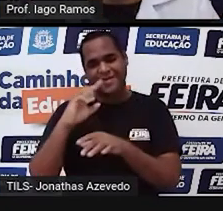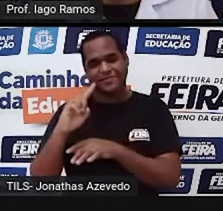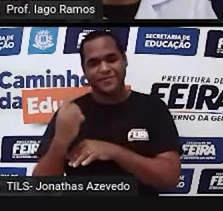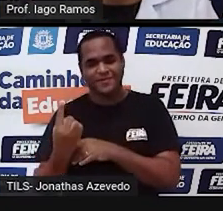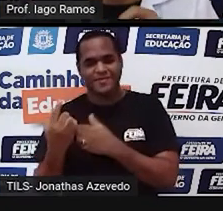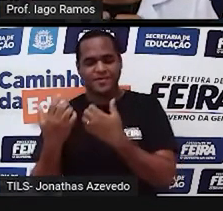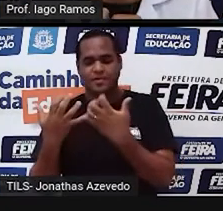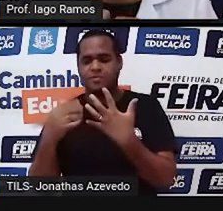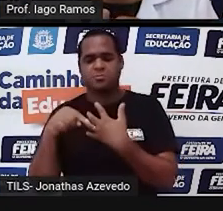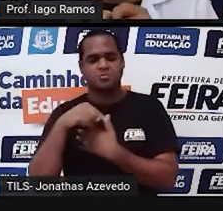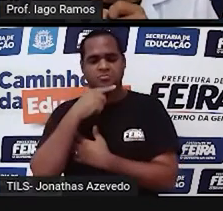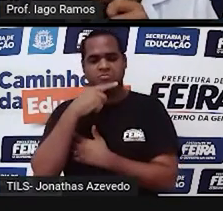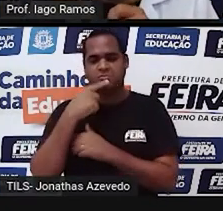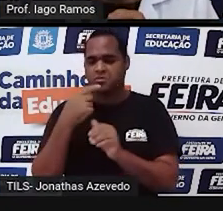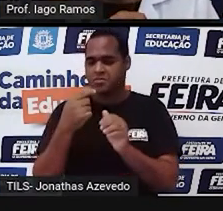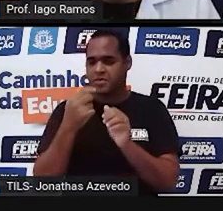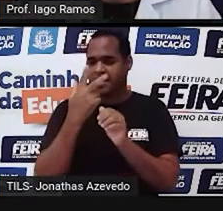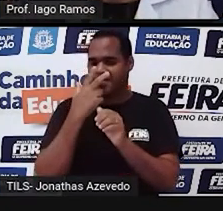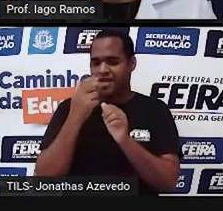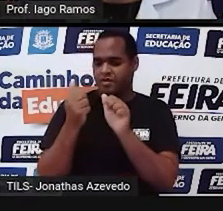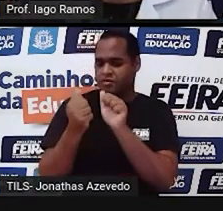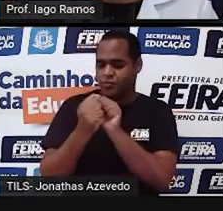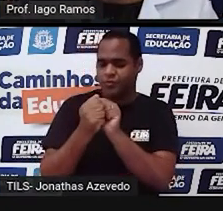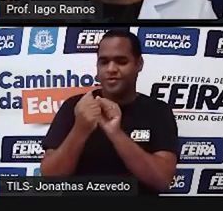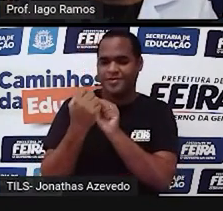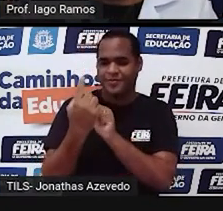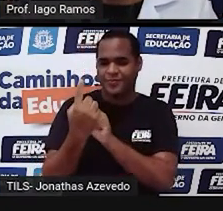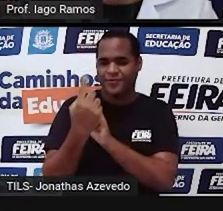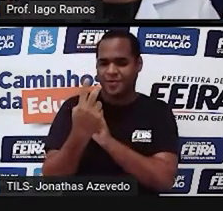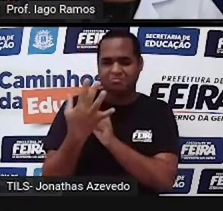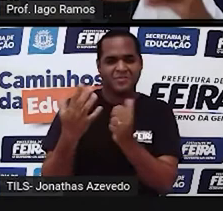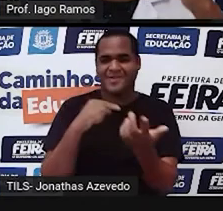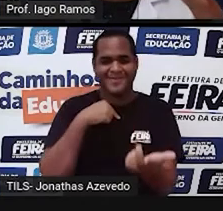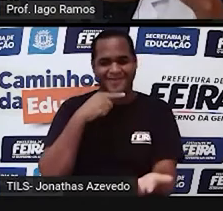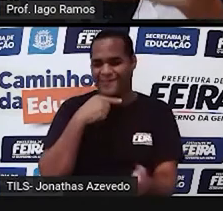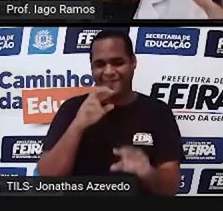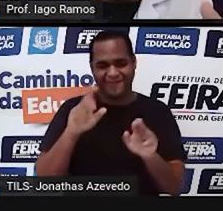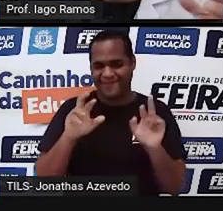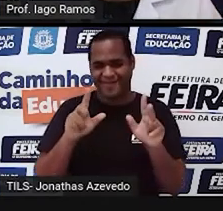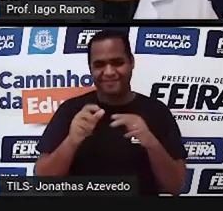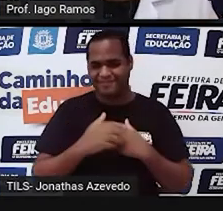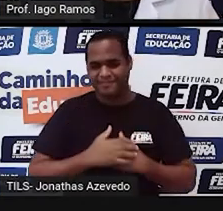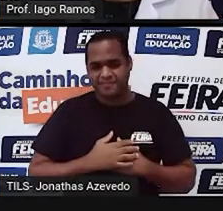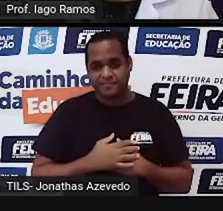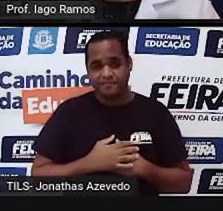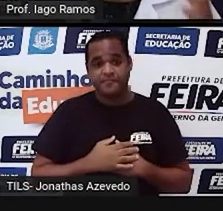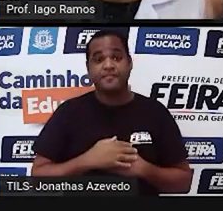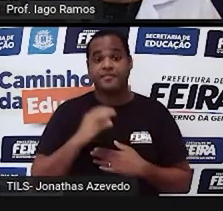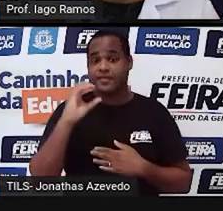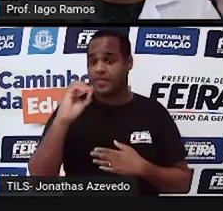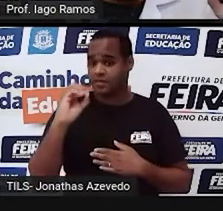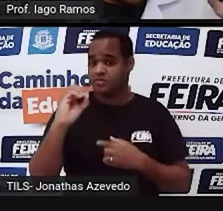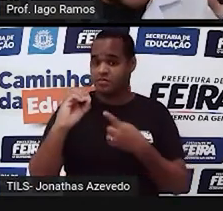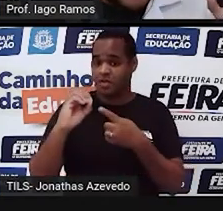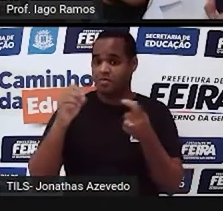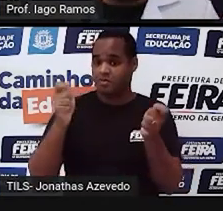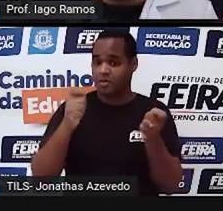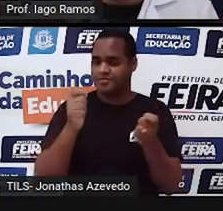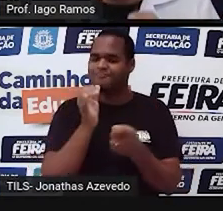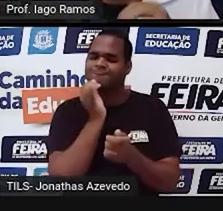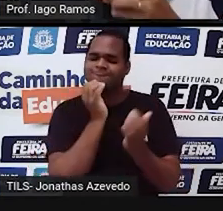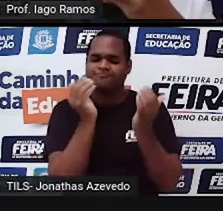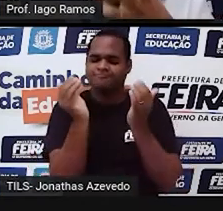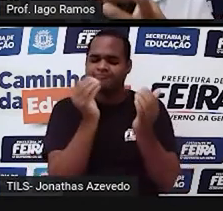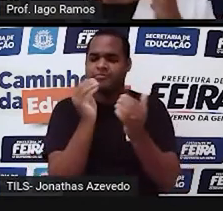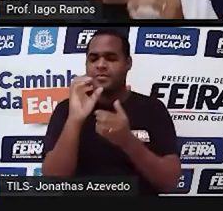consegue escrever os números um a um. Quer ver só? Depois do zero, a gente pode ter, por exemplo,